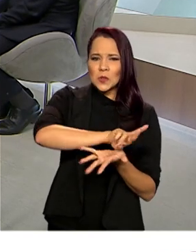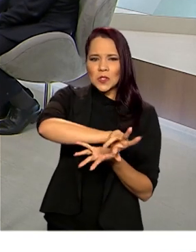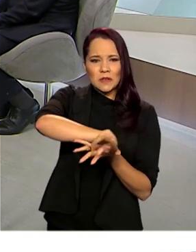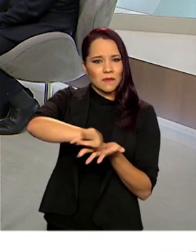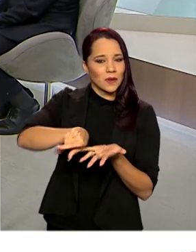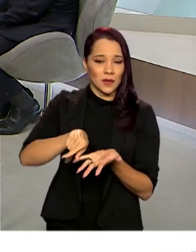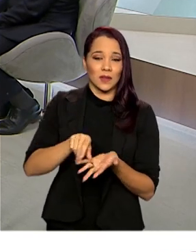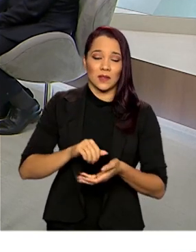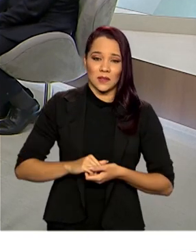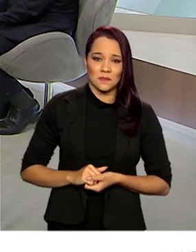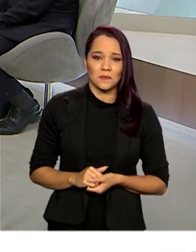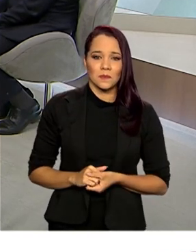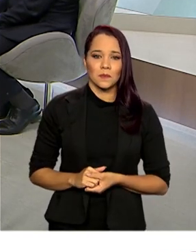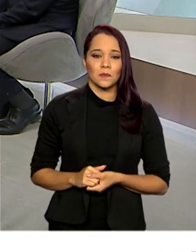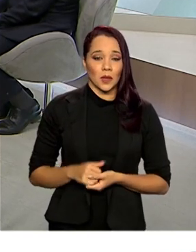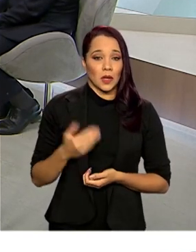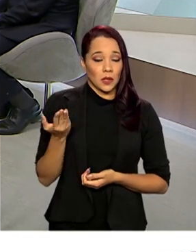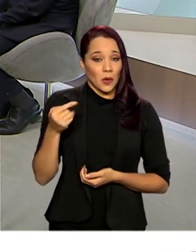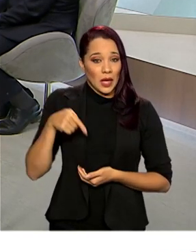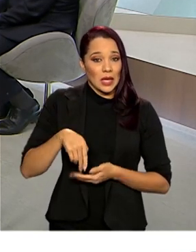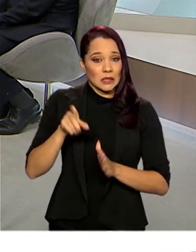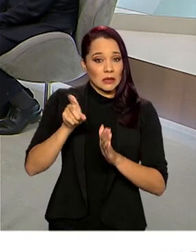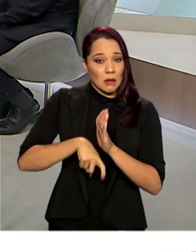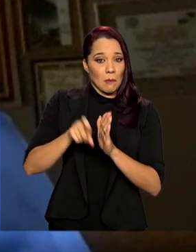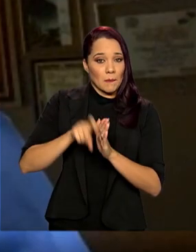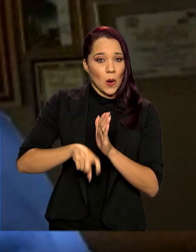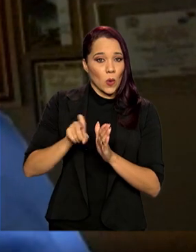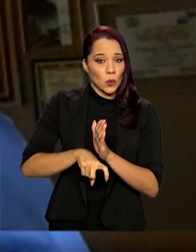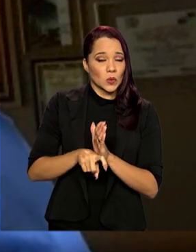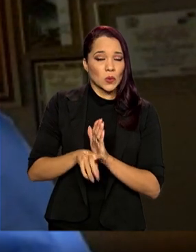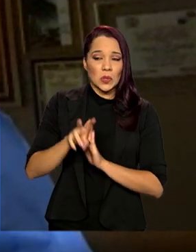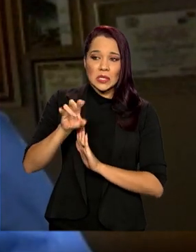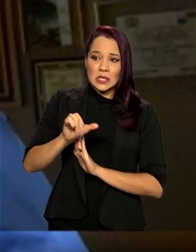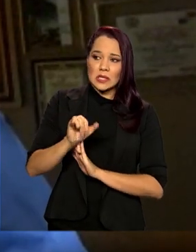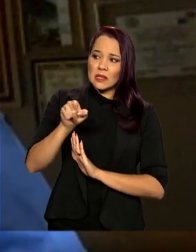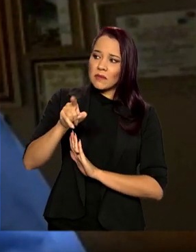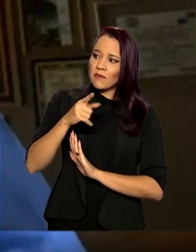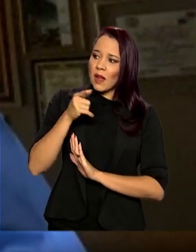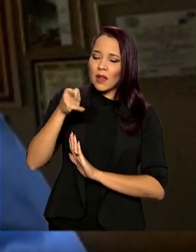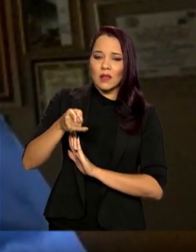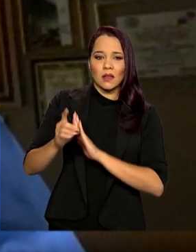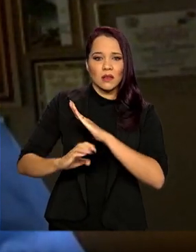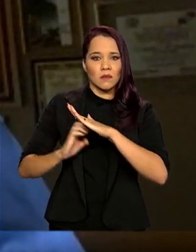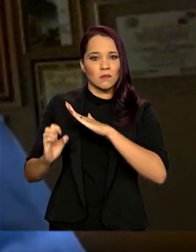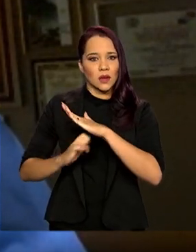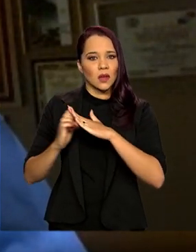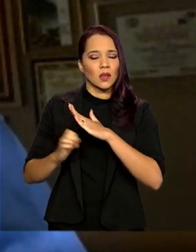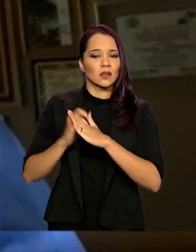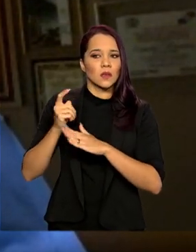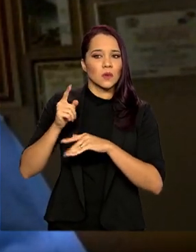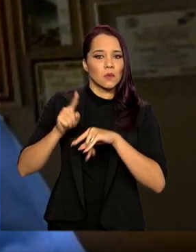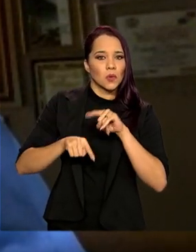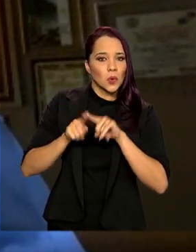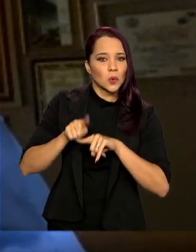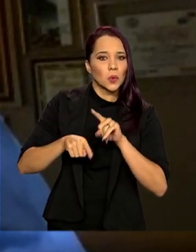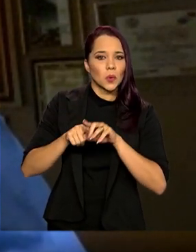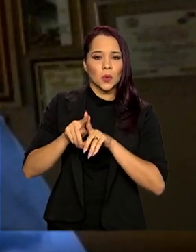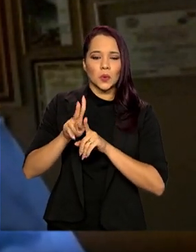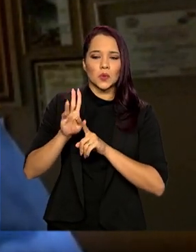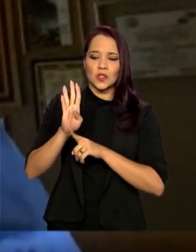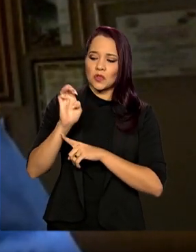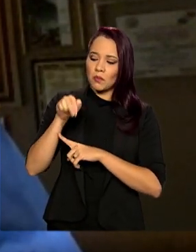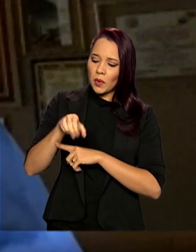e etc. Então, esses tributos, quando incidem nas empresas, sob os produtos, bens e